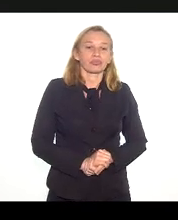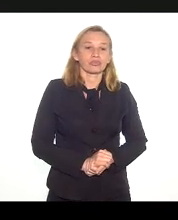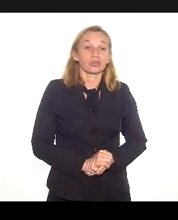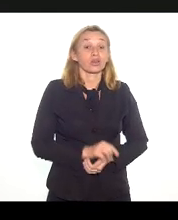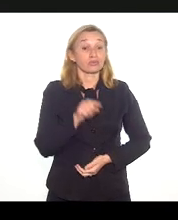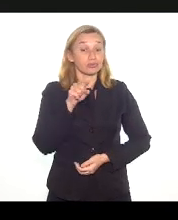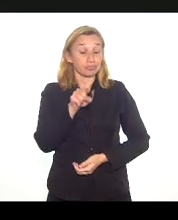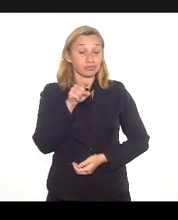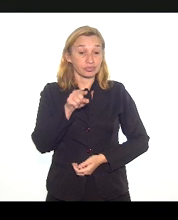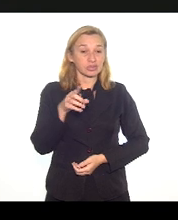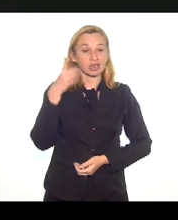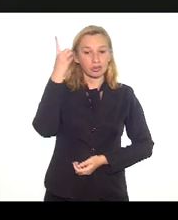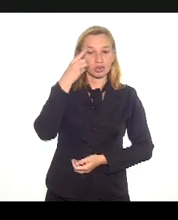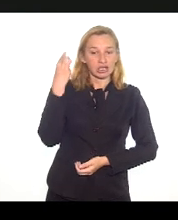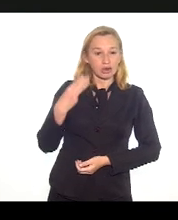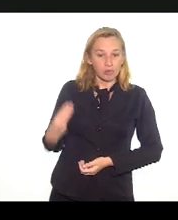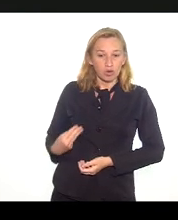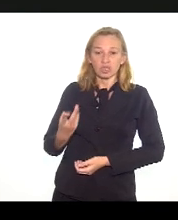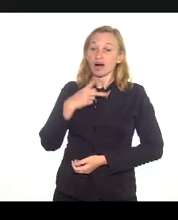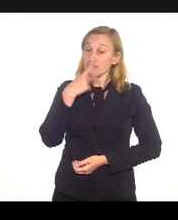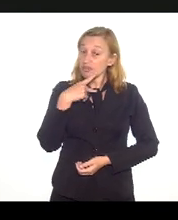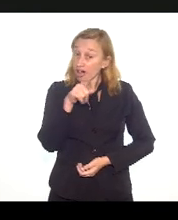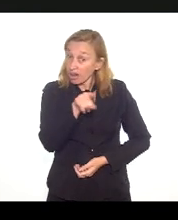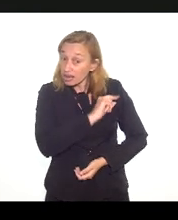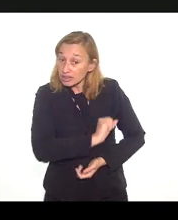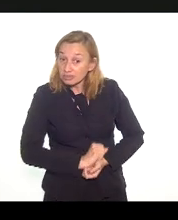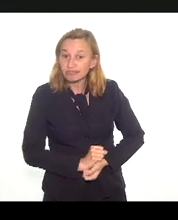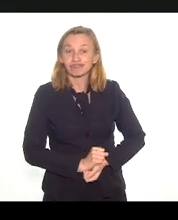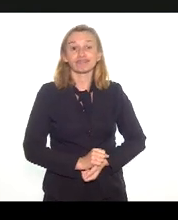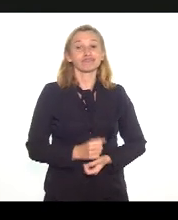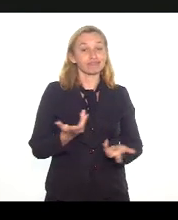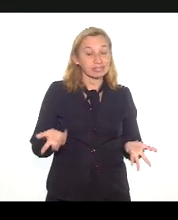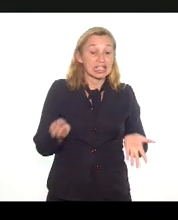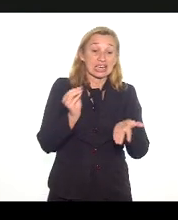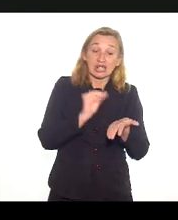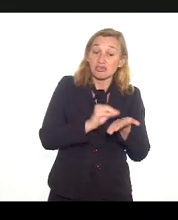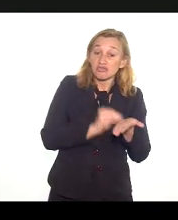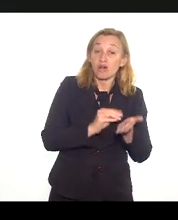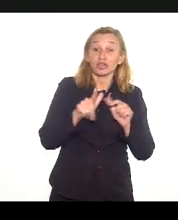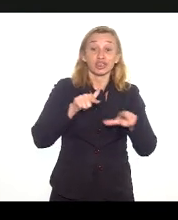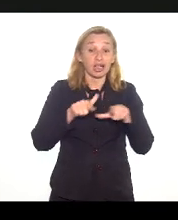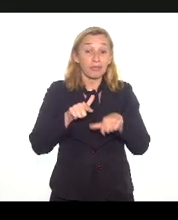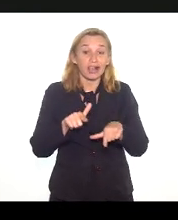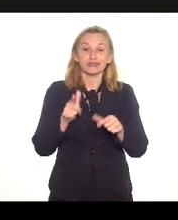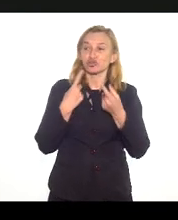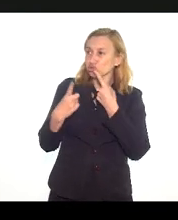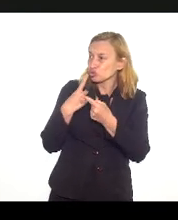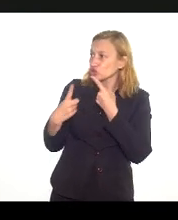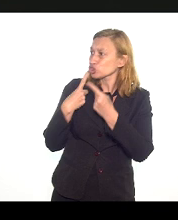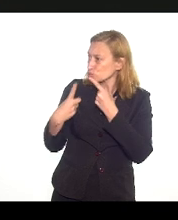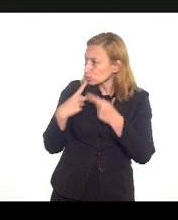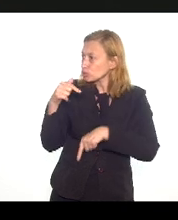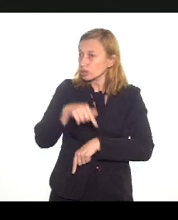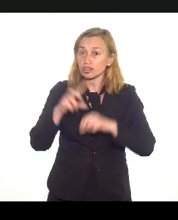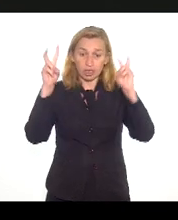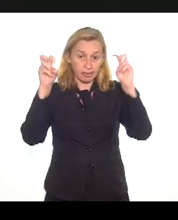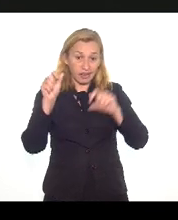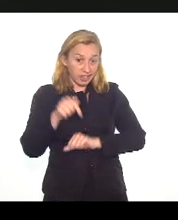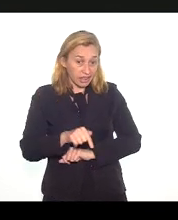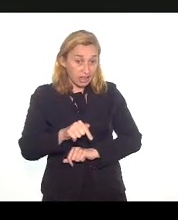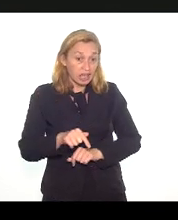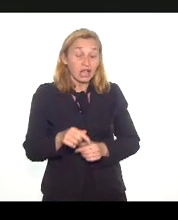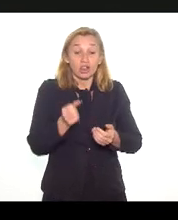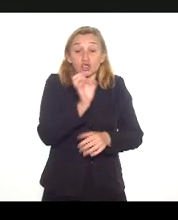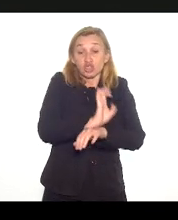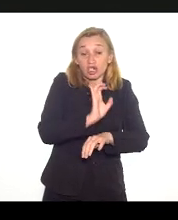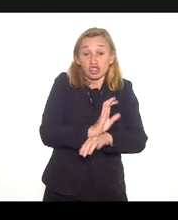Isso aí a deputada Mônica estava falando, é a dramática situação de desemprego, vocês têm discutido muito isso, é o nosso tema aqui. O